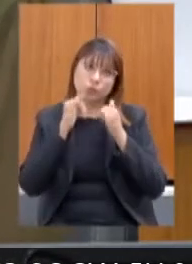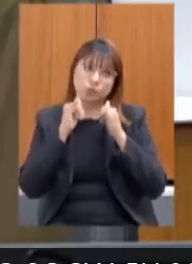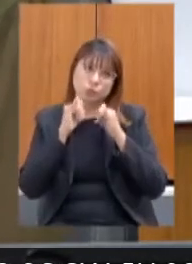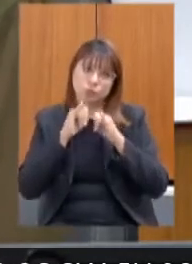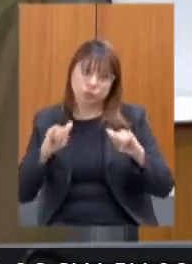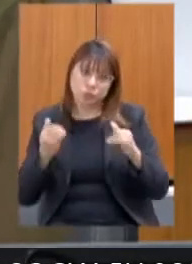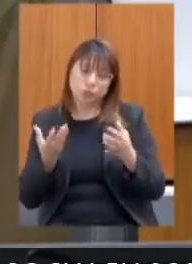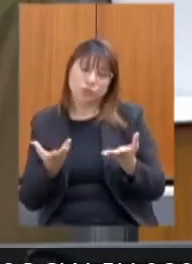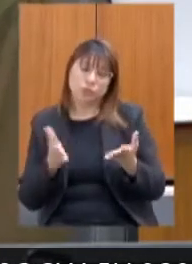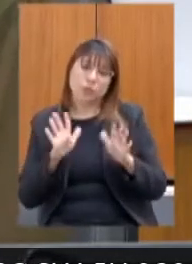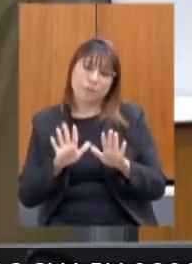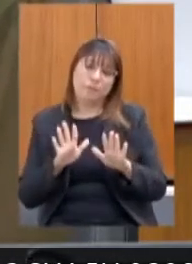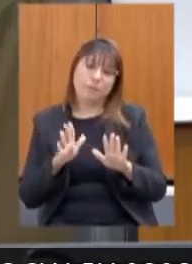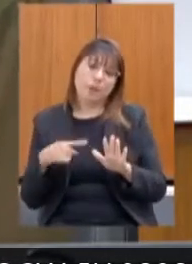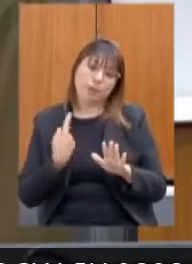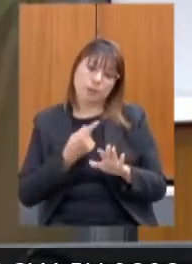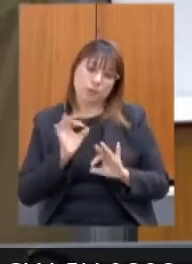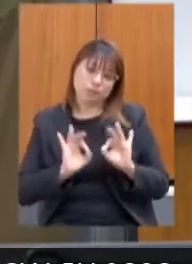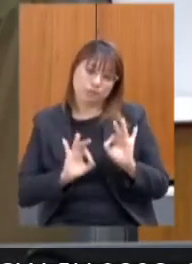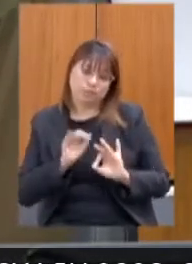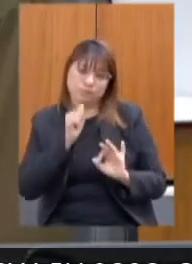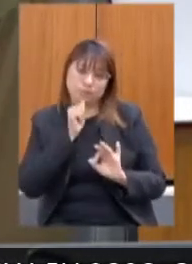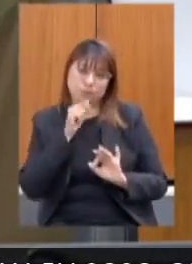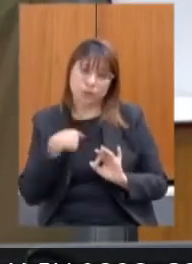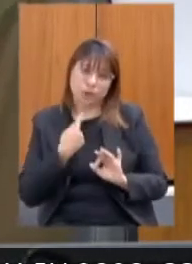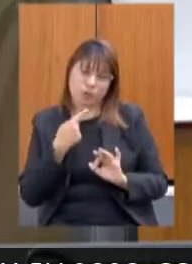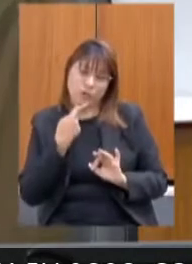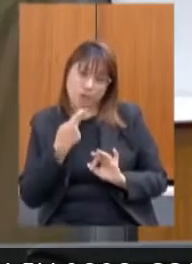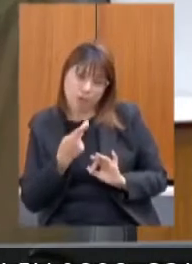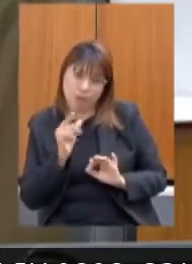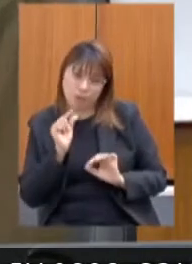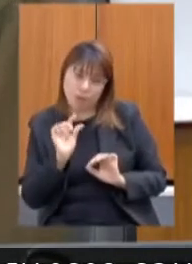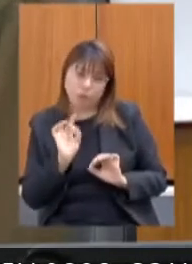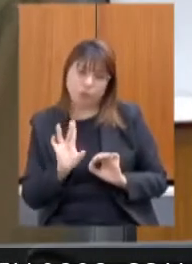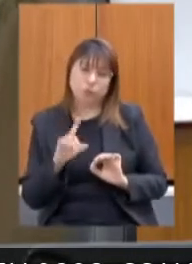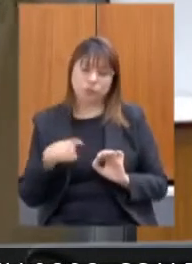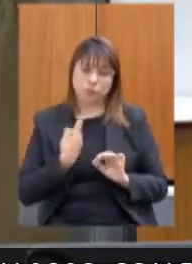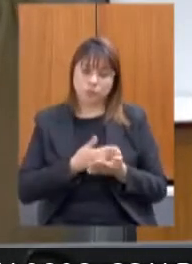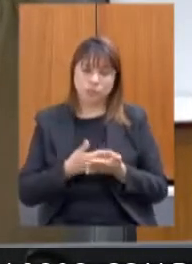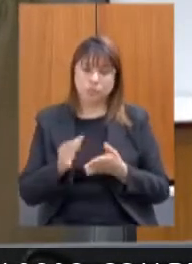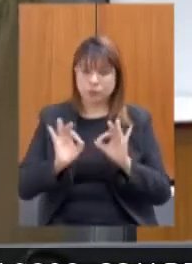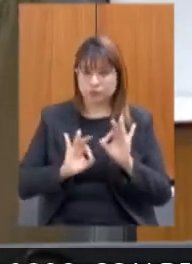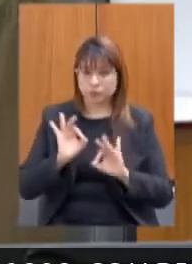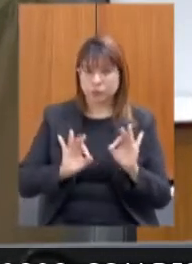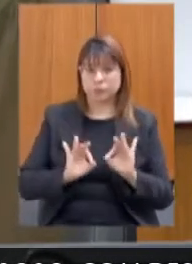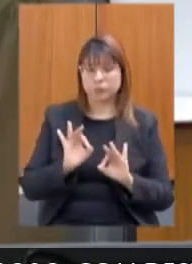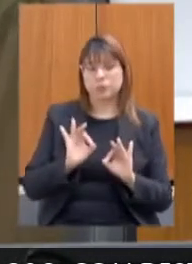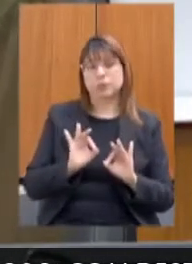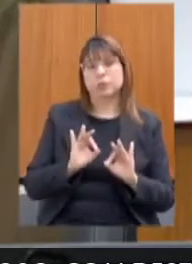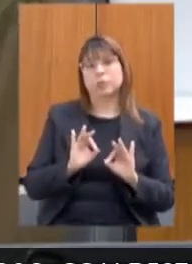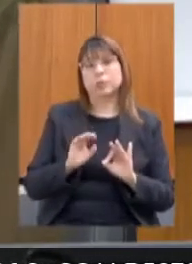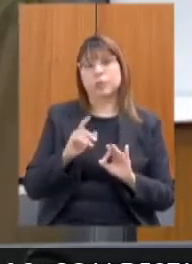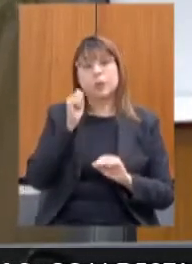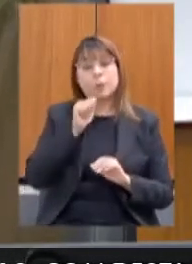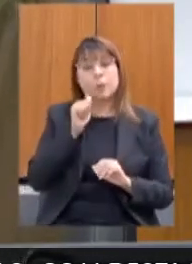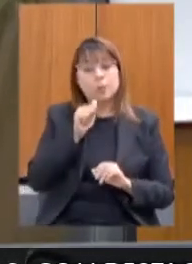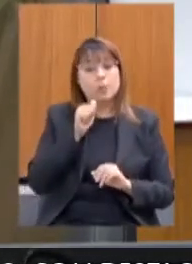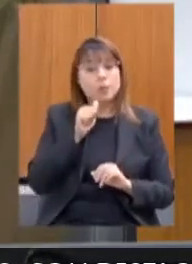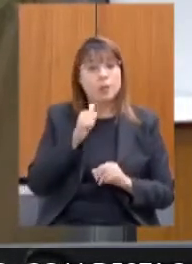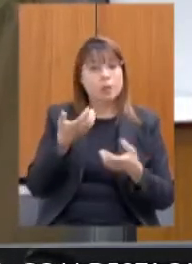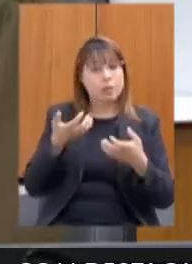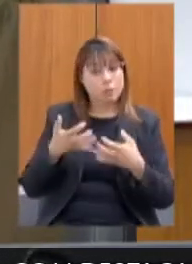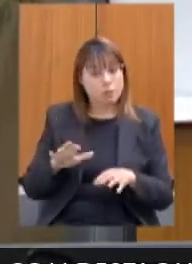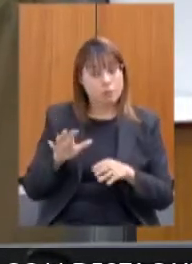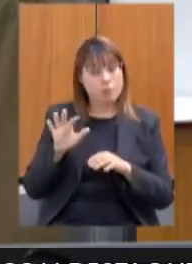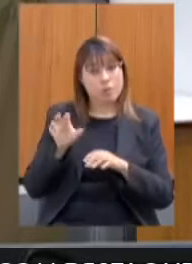porque o projeto ainda não está fechado, eu só vou falar um pouco dele, que a gente está trabalhando em trajeto moda para as mulheres que não quiserem ficar na